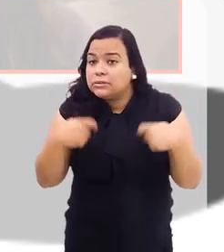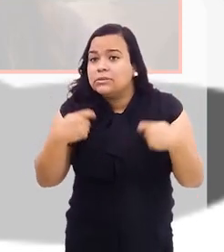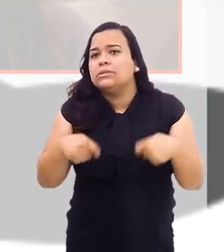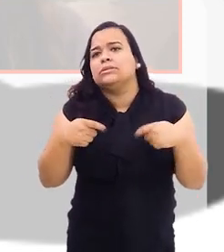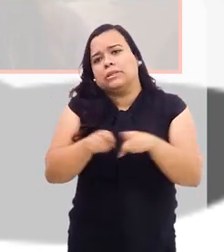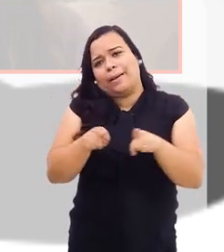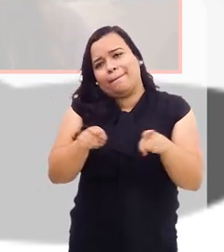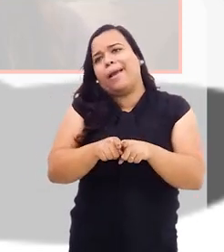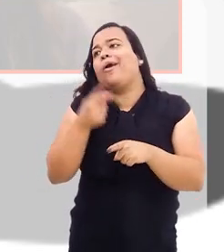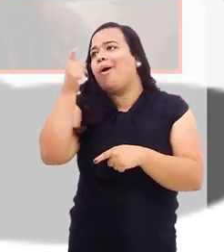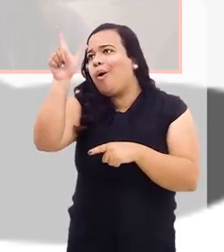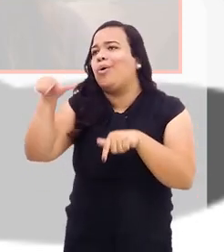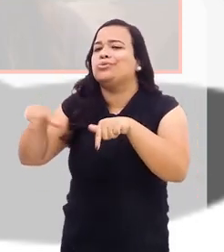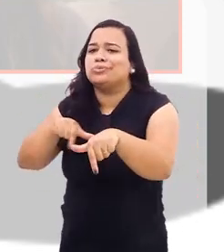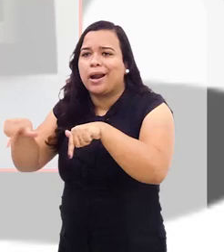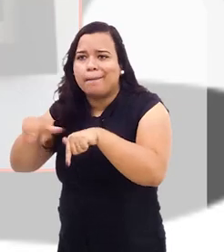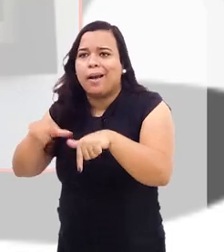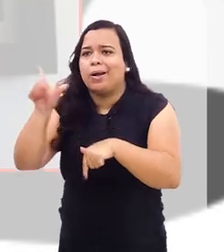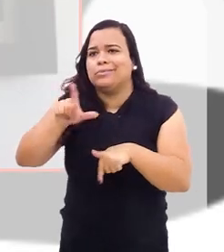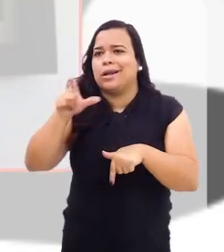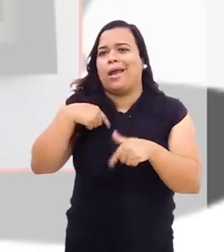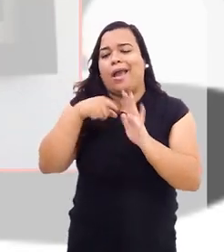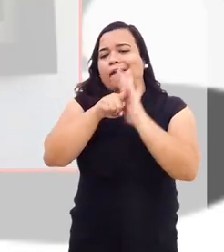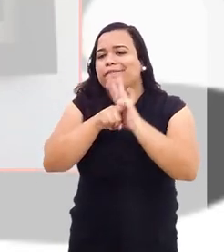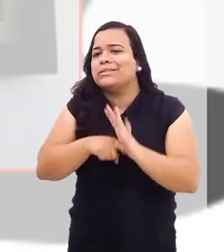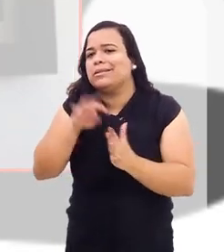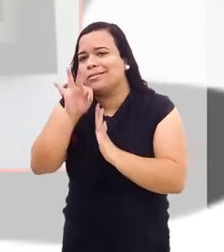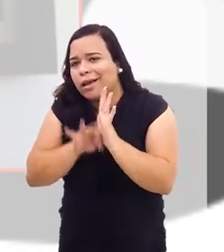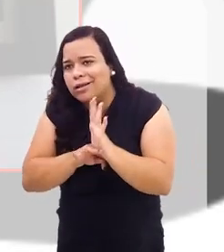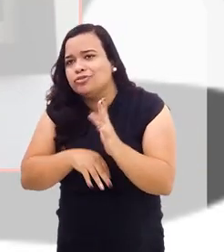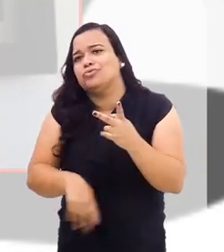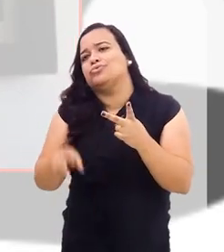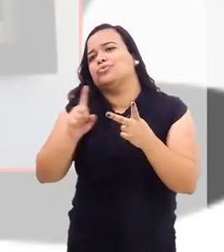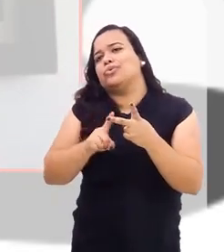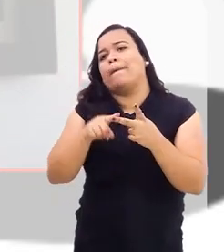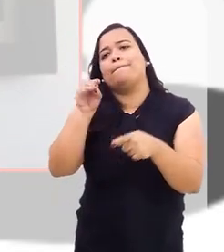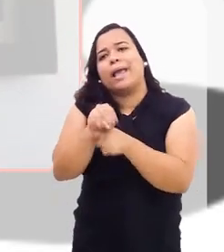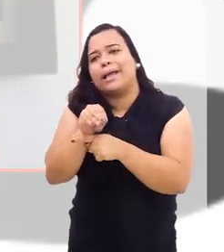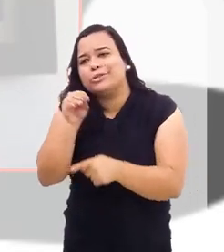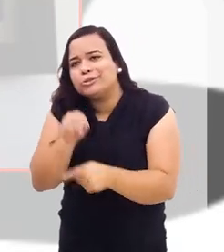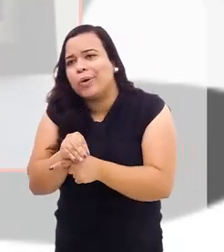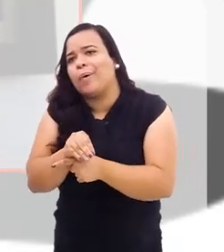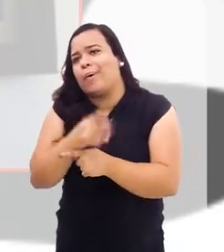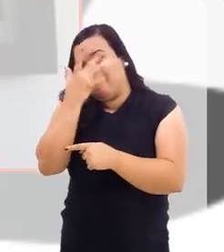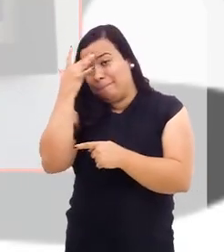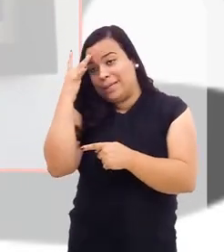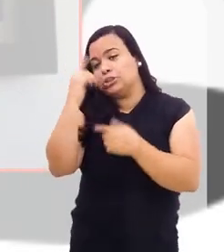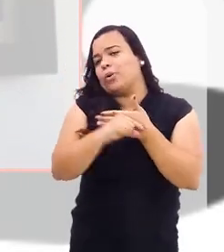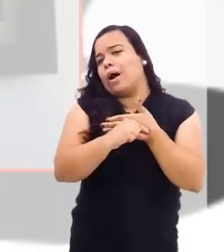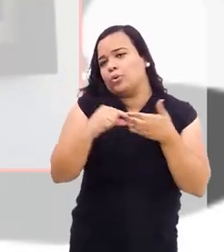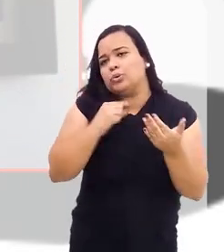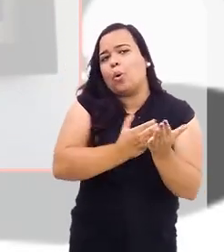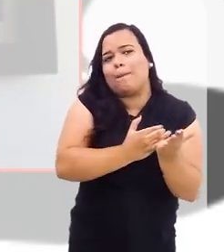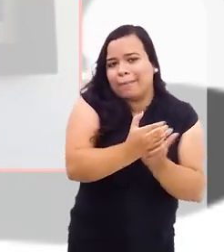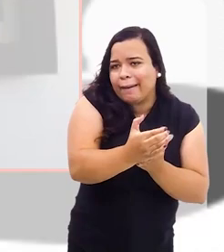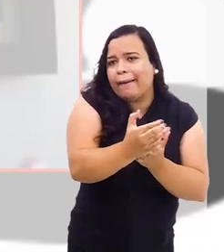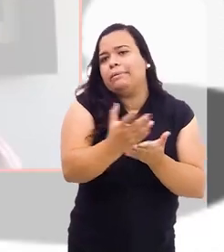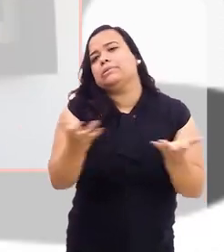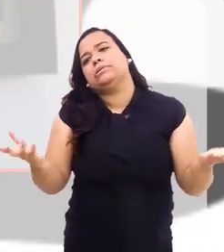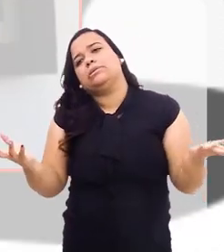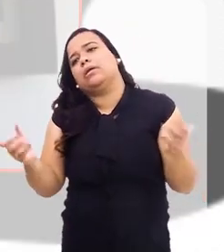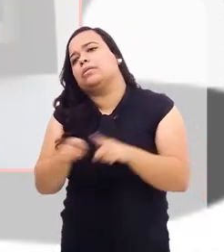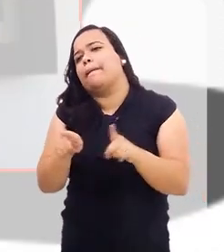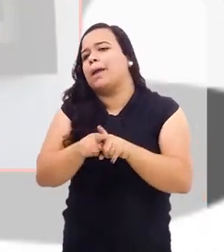fazem outros trabalhos literários, eles são revisores de textos, eles são mentores de autores, iniciantes